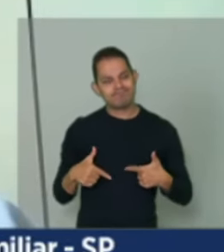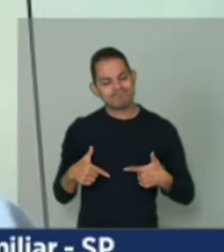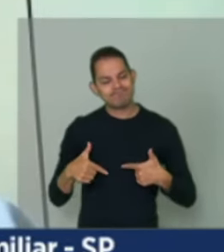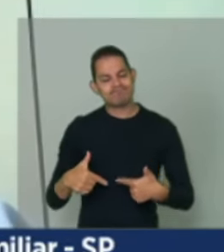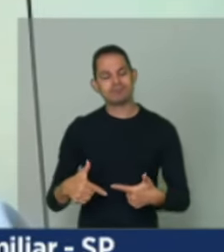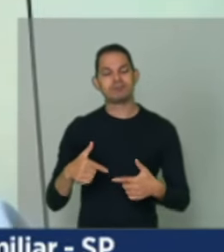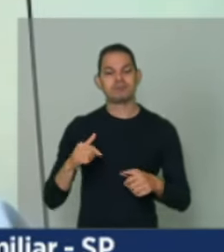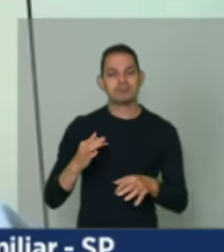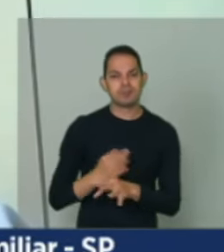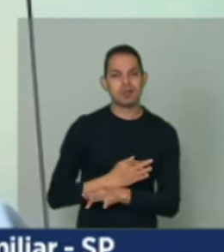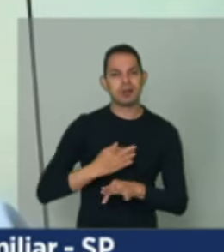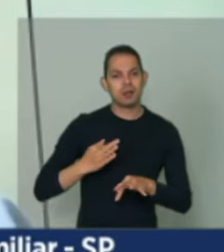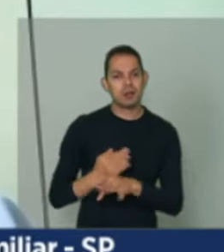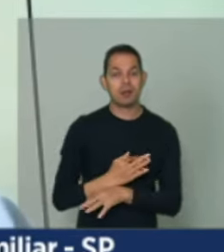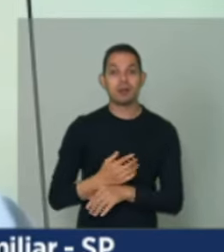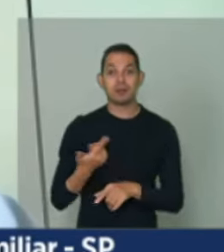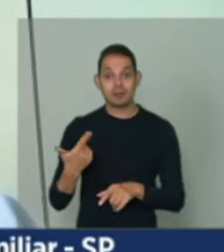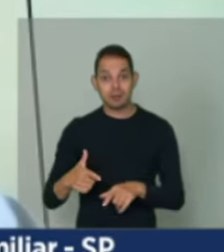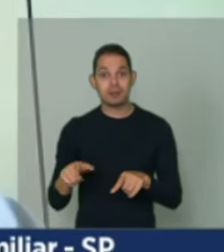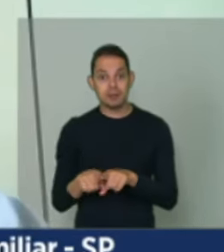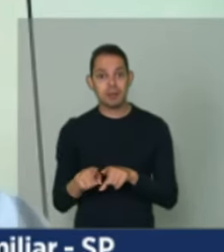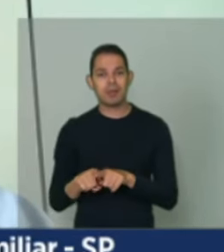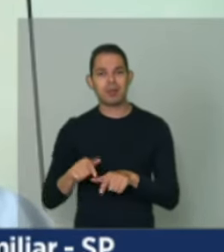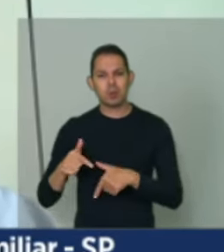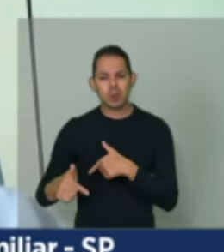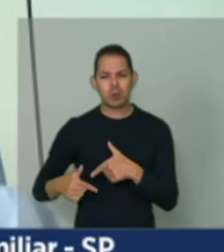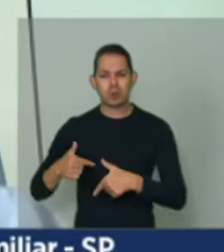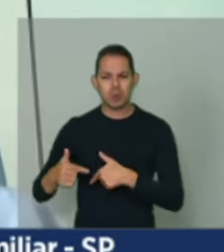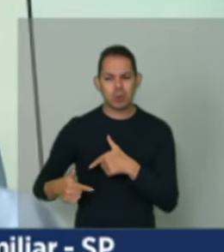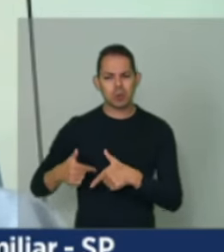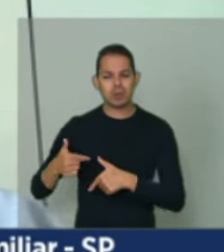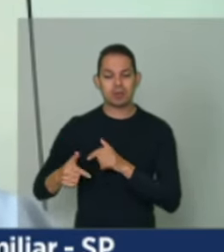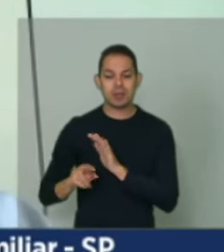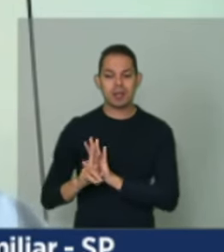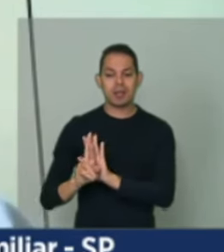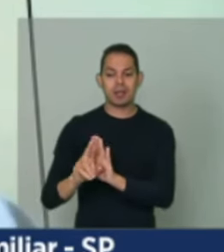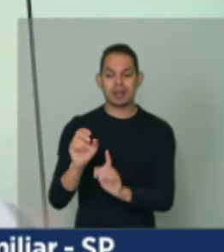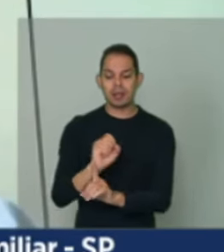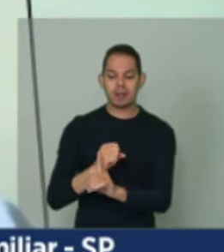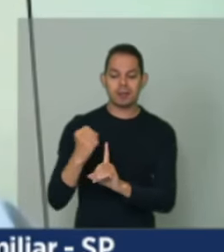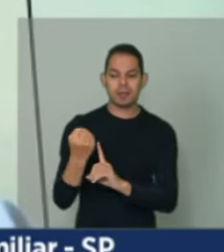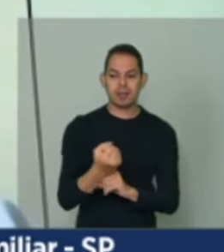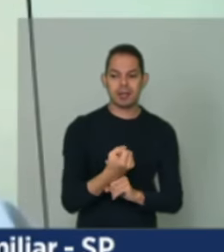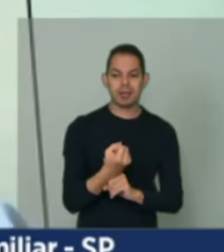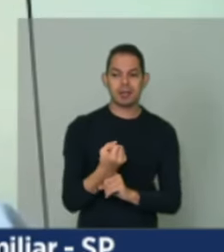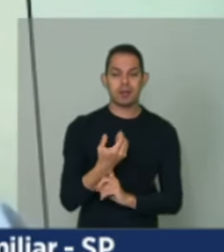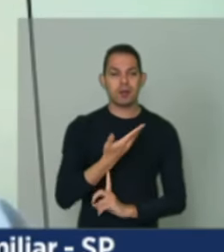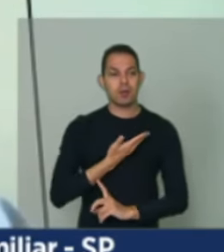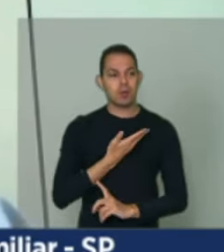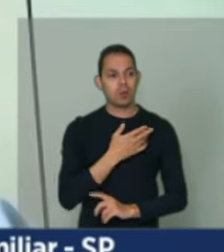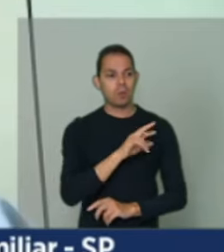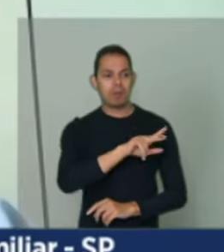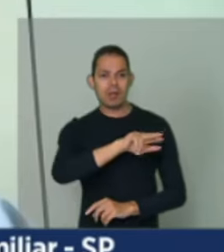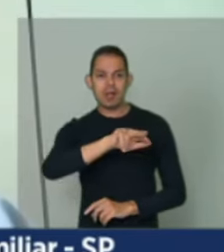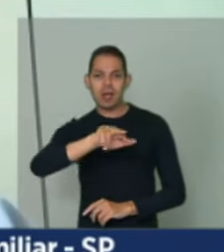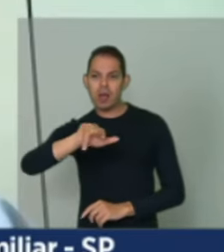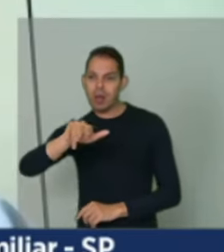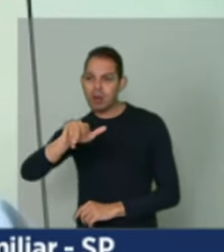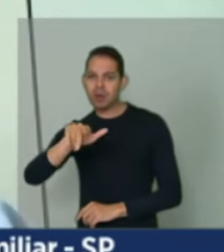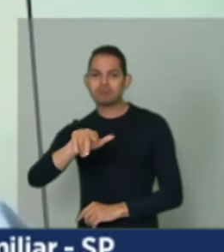do nosso trabalho na representação sociais, como muitos companheiros aí